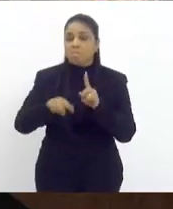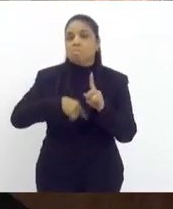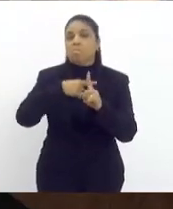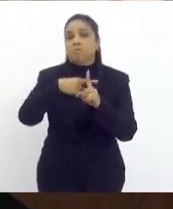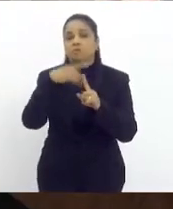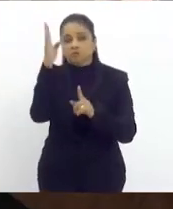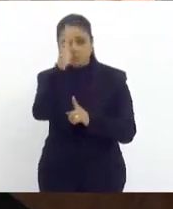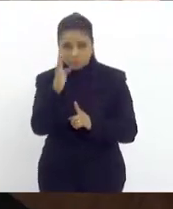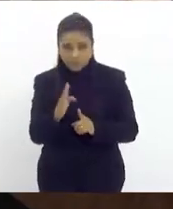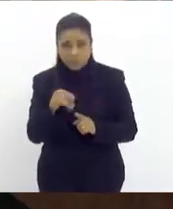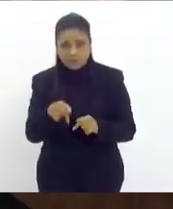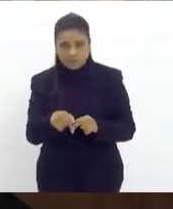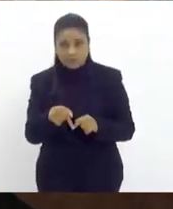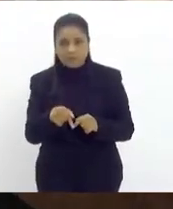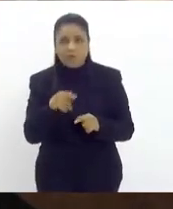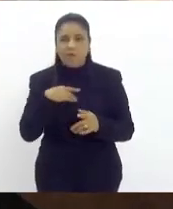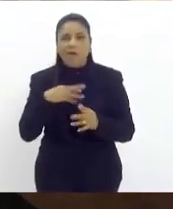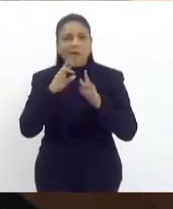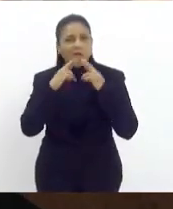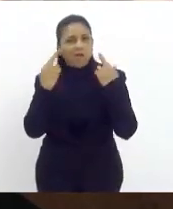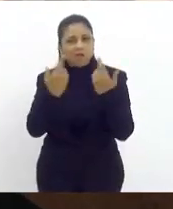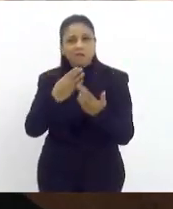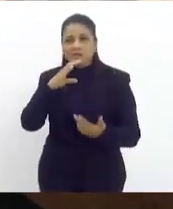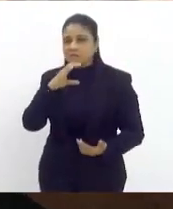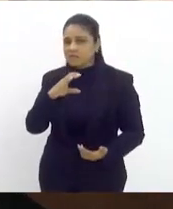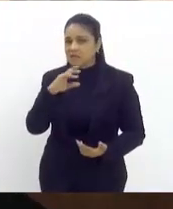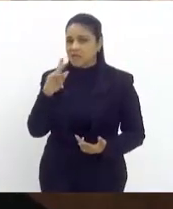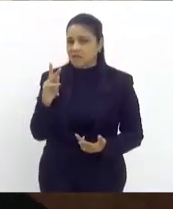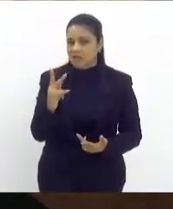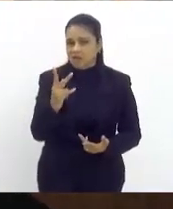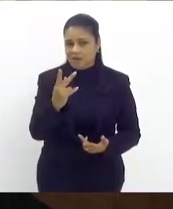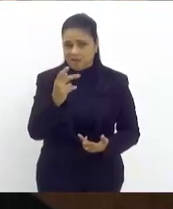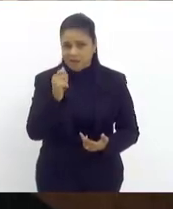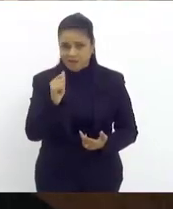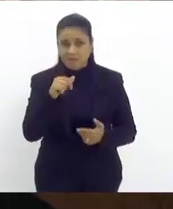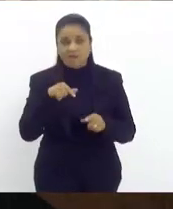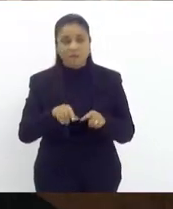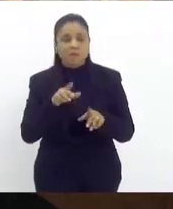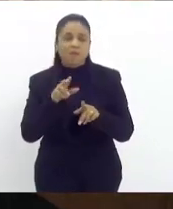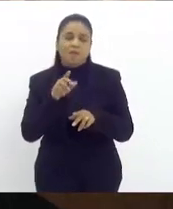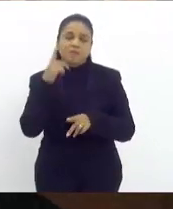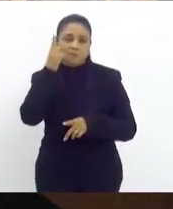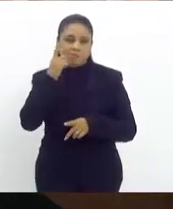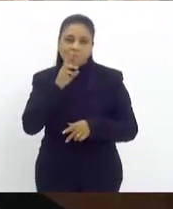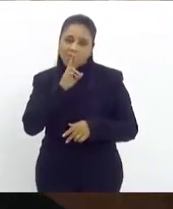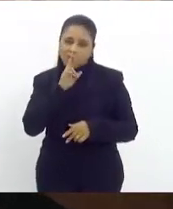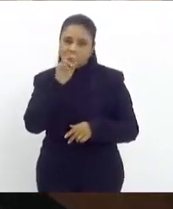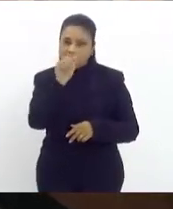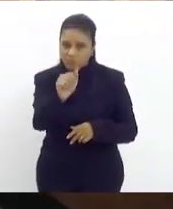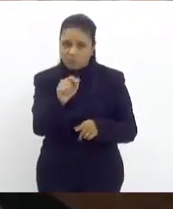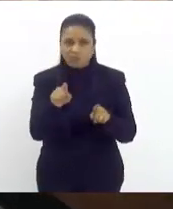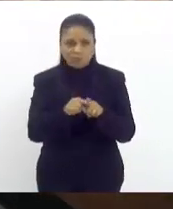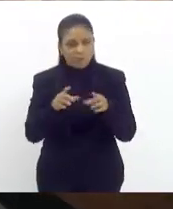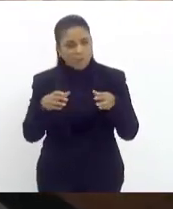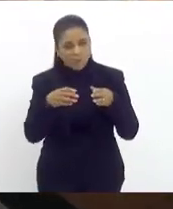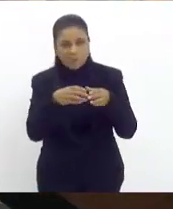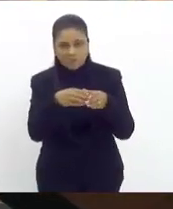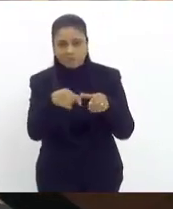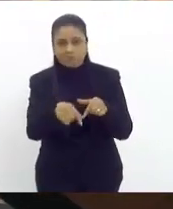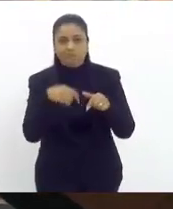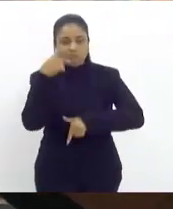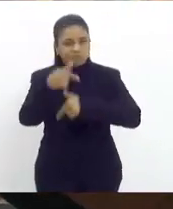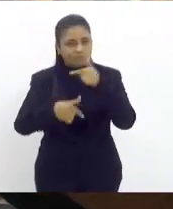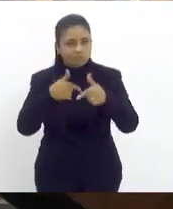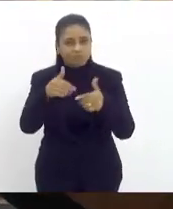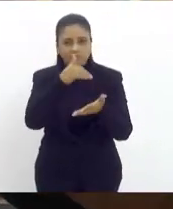eu falei em reunião da CDH e trago aqui deputado Rodrigo Amorim inclusive estava presente na comissão o trabalho